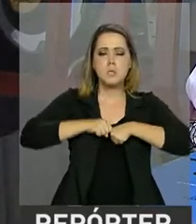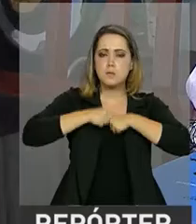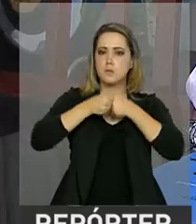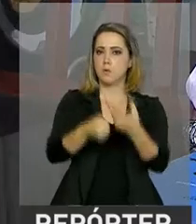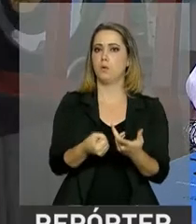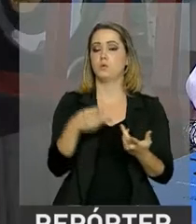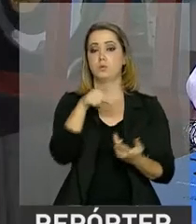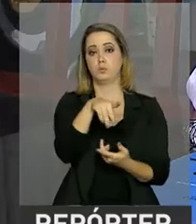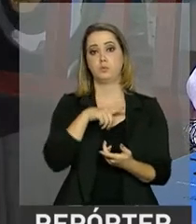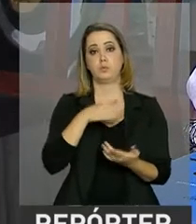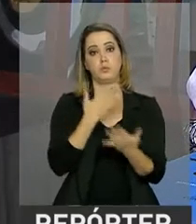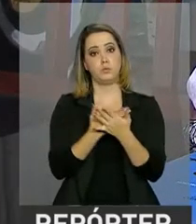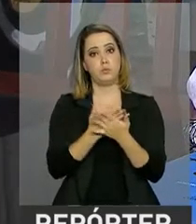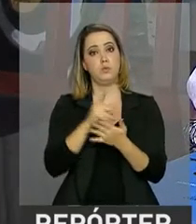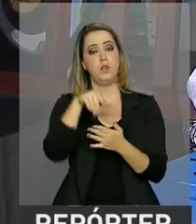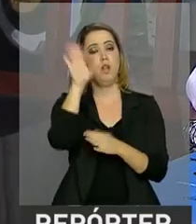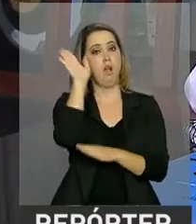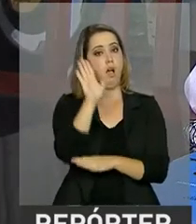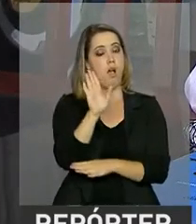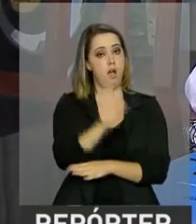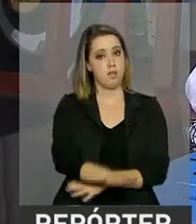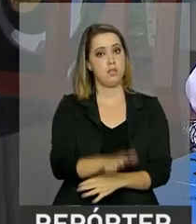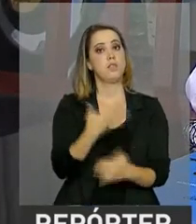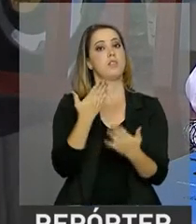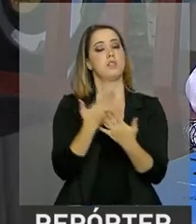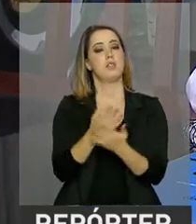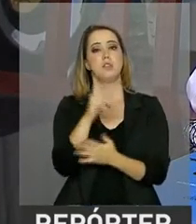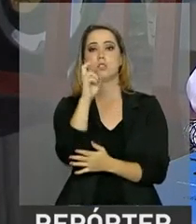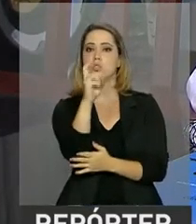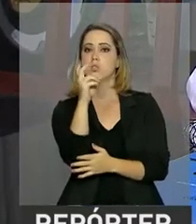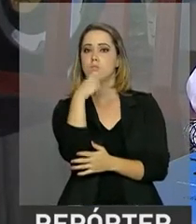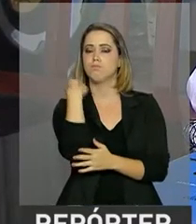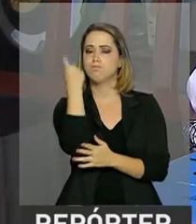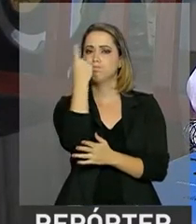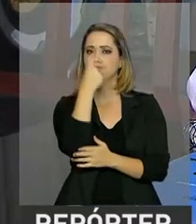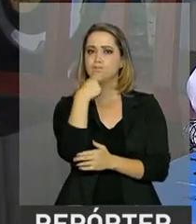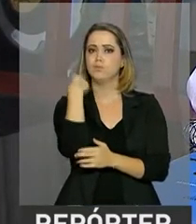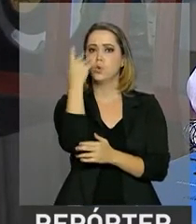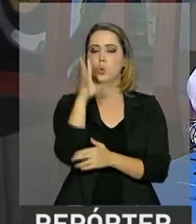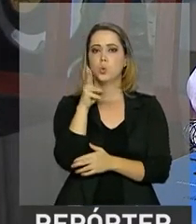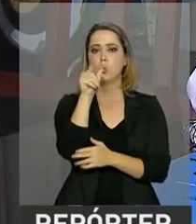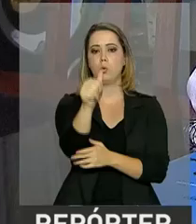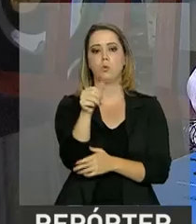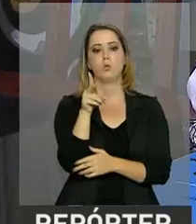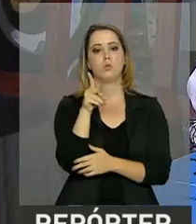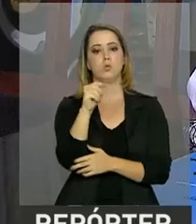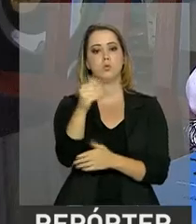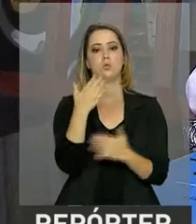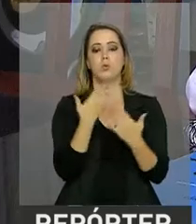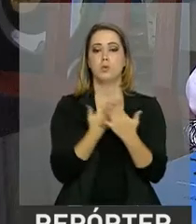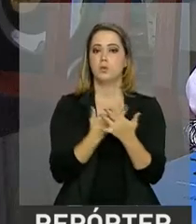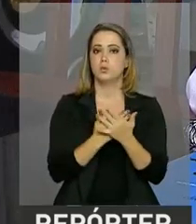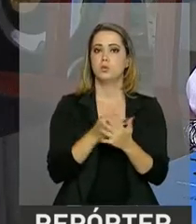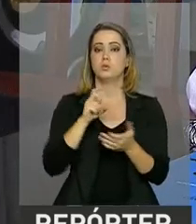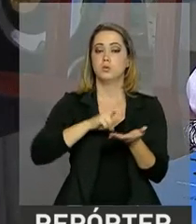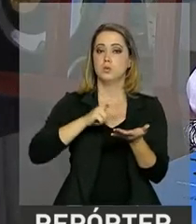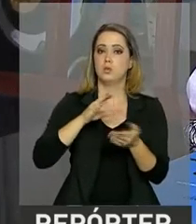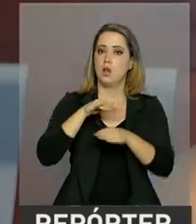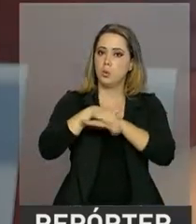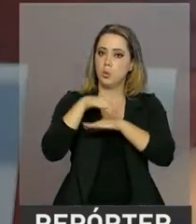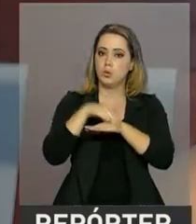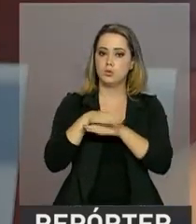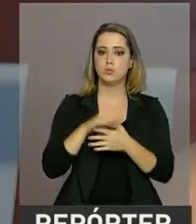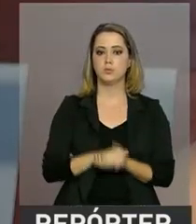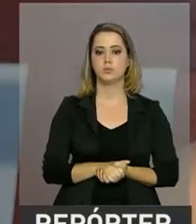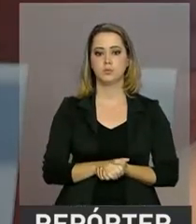jornada de estudos incluía aulas à tarde e mais cinco horas de estudos todos os dias em casa, na parte da noite.